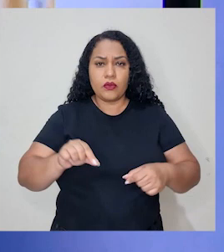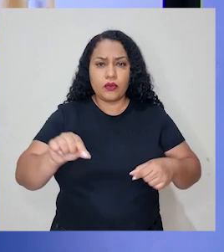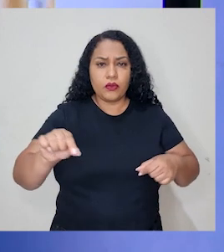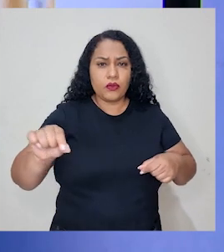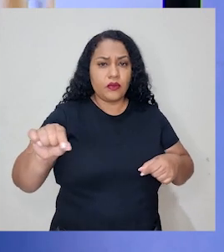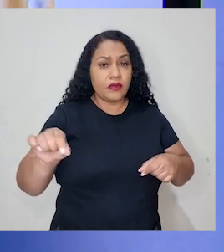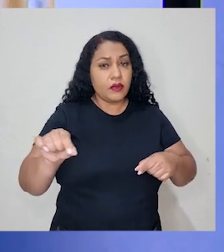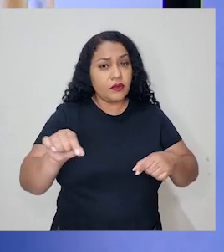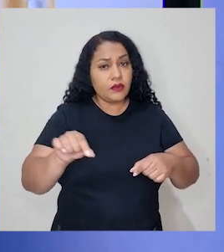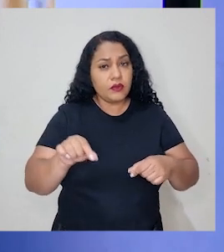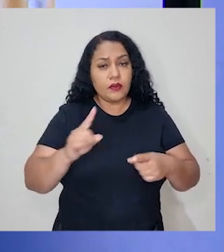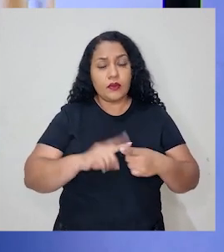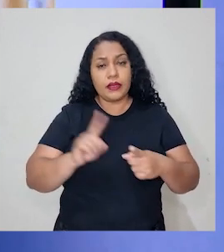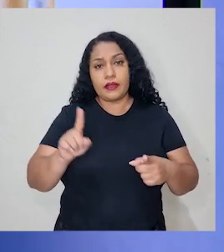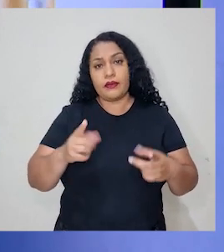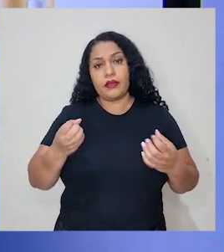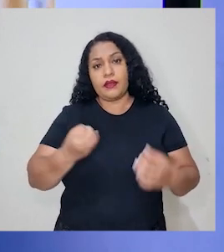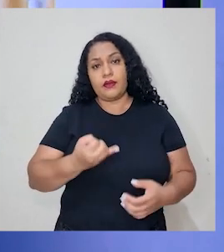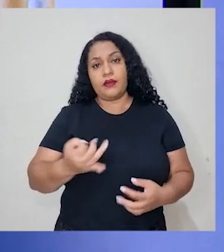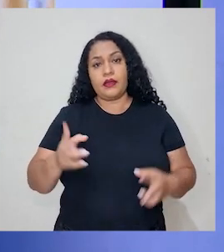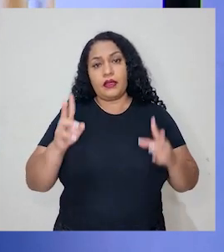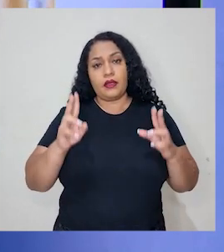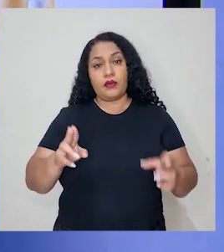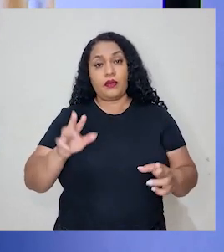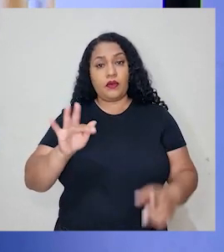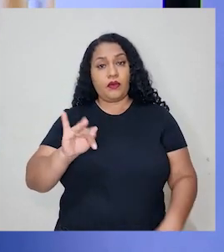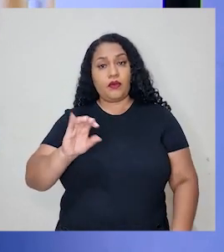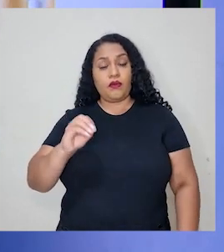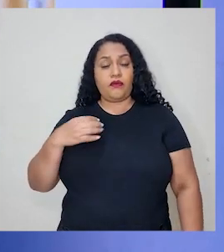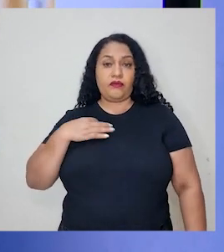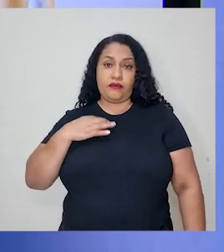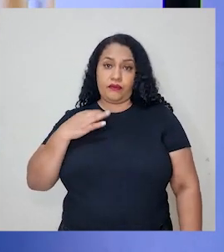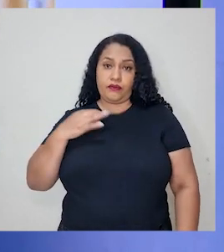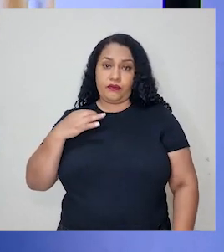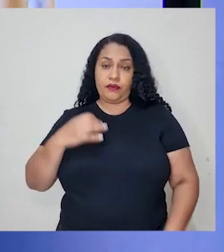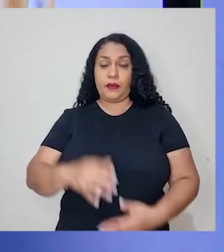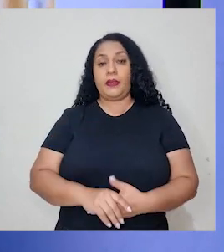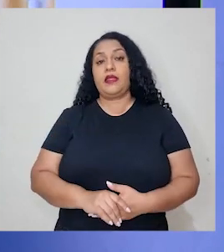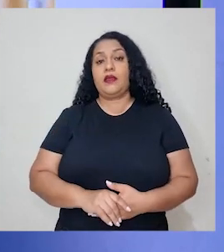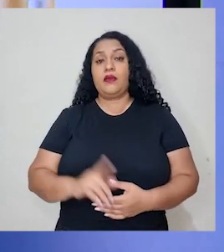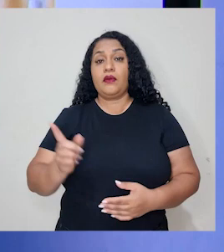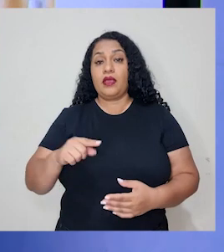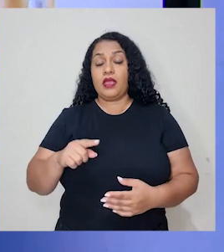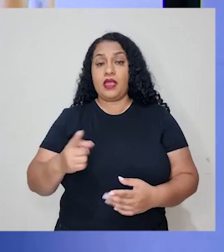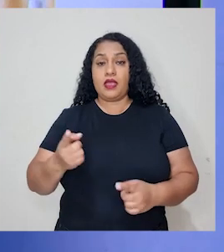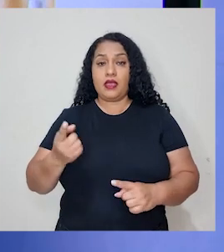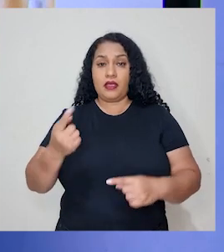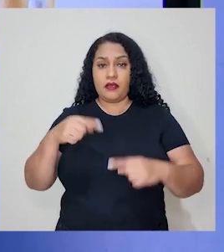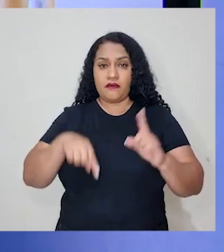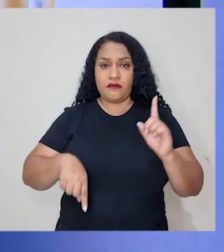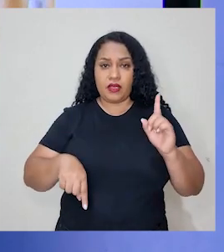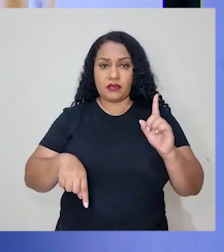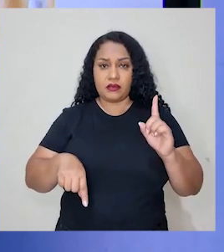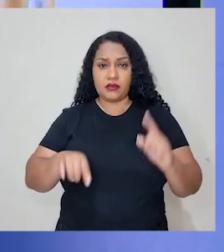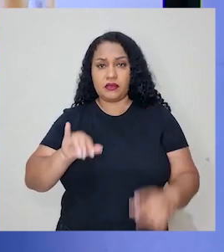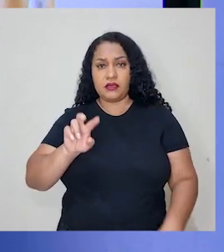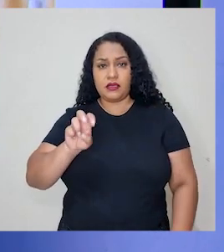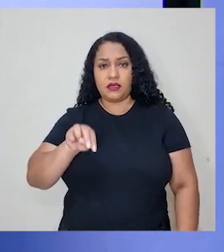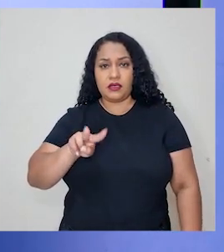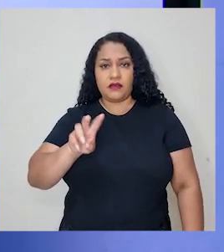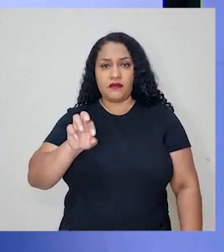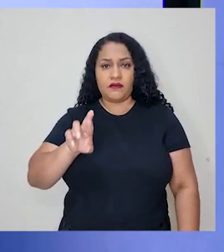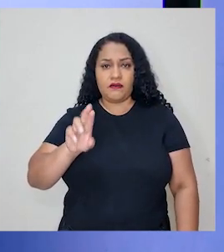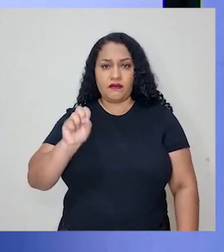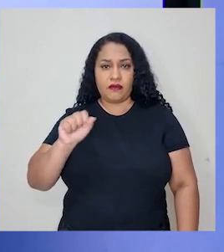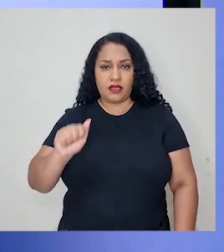porque senão, não seria a mesma quantidade de fio. Então, é uma proporção inversa aqui. Vamos